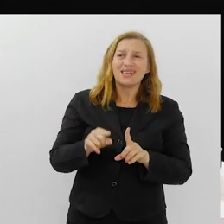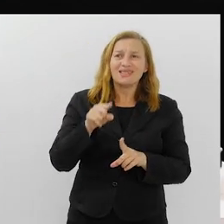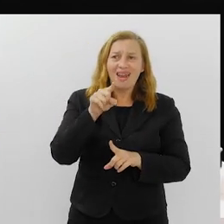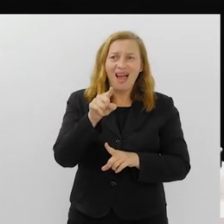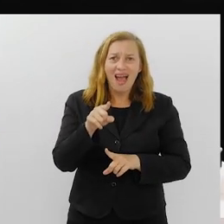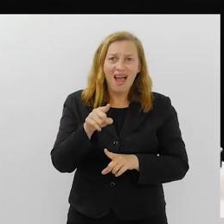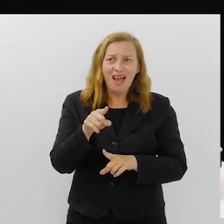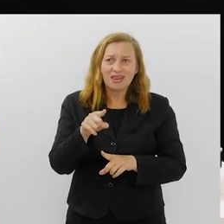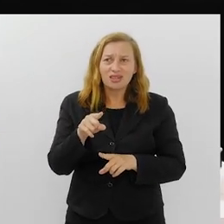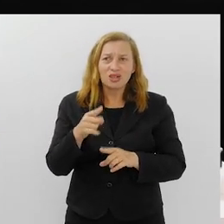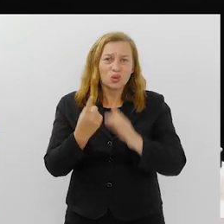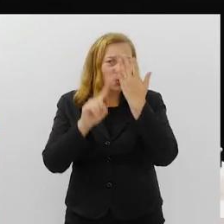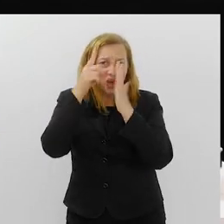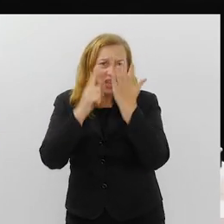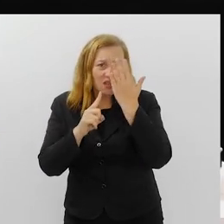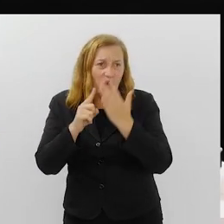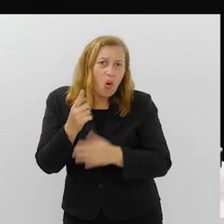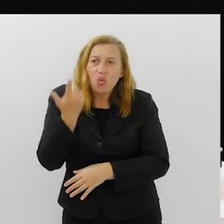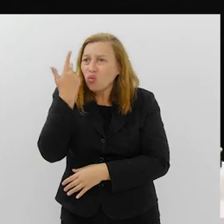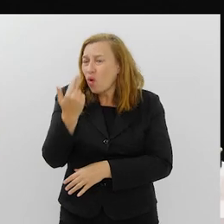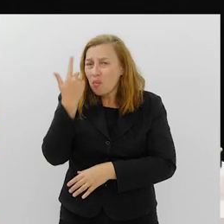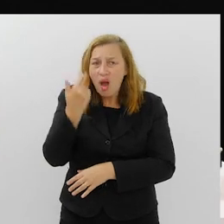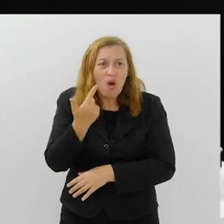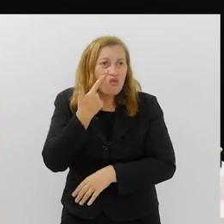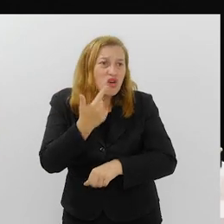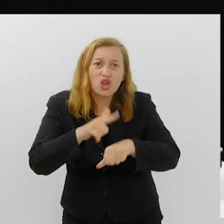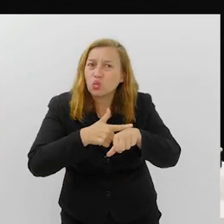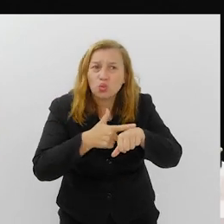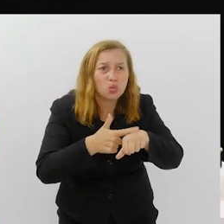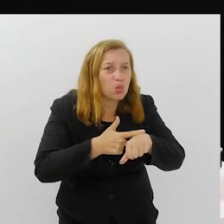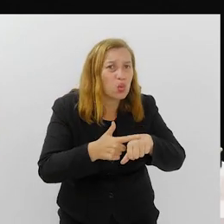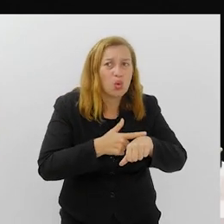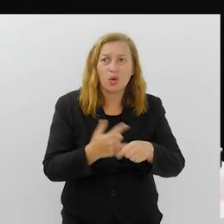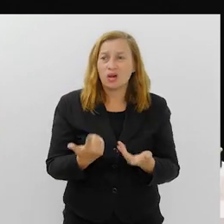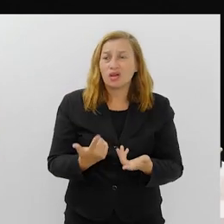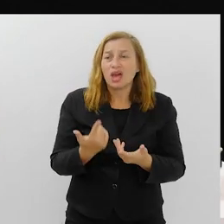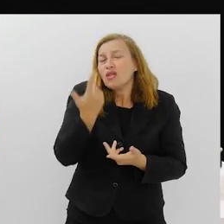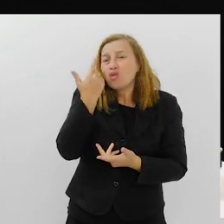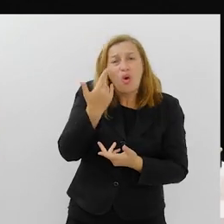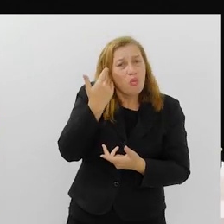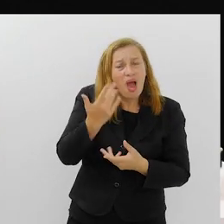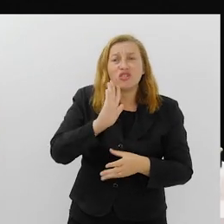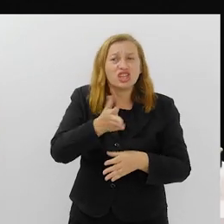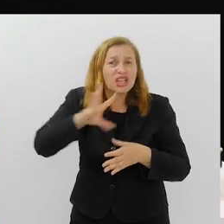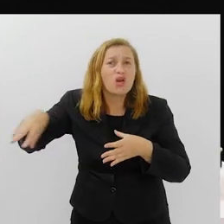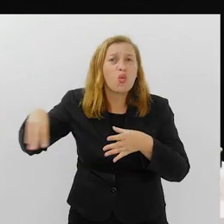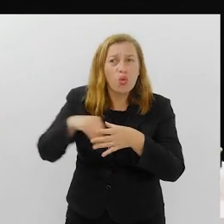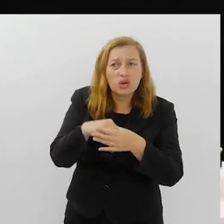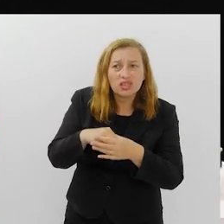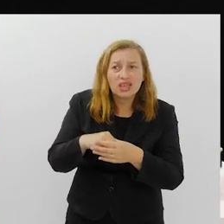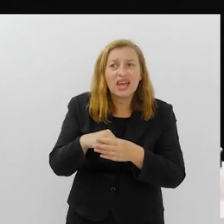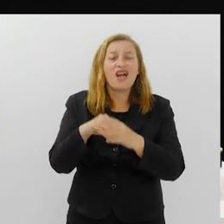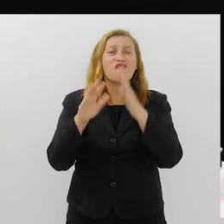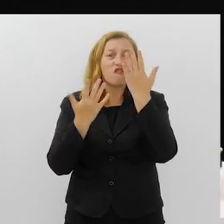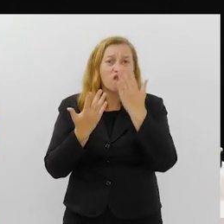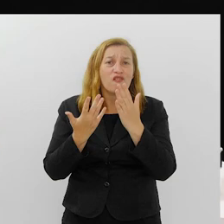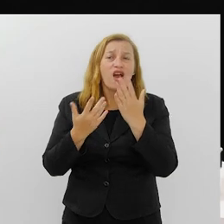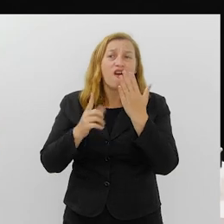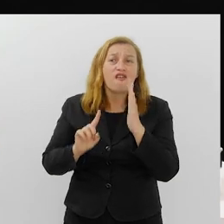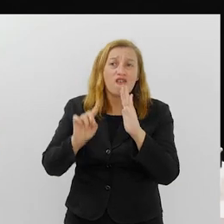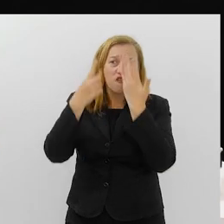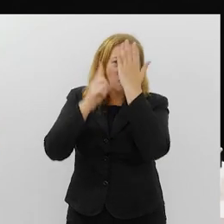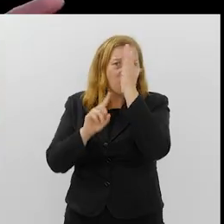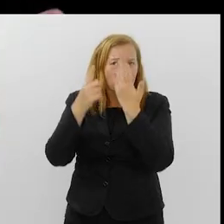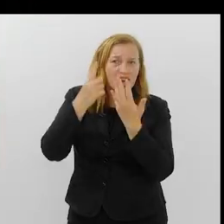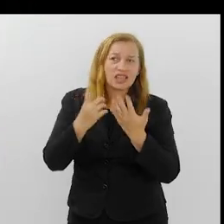pessoa passa pelada por você porque está atrasada para chegar no carro. Agora você nem olha. Porque, na verdade, você já está imbuído daquela...